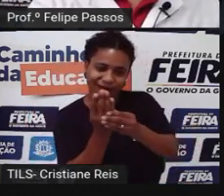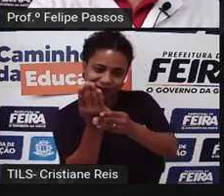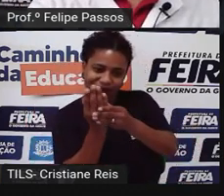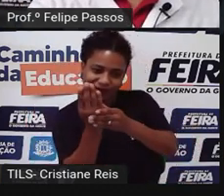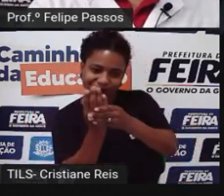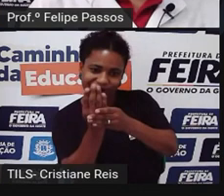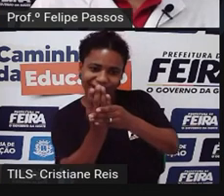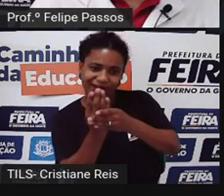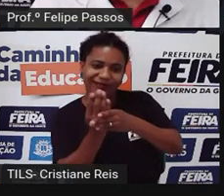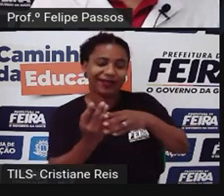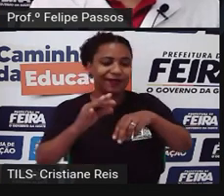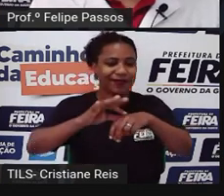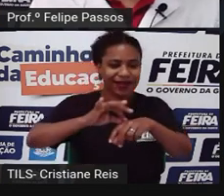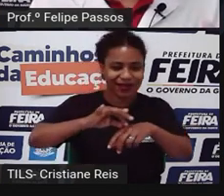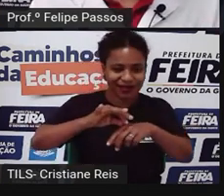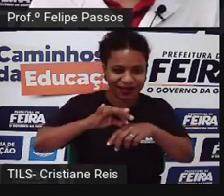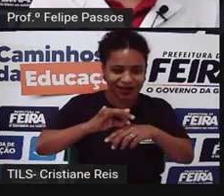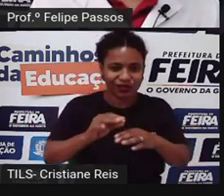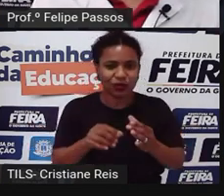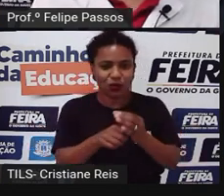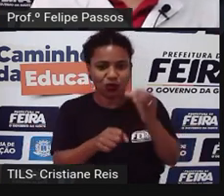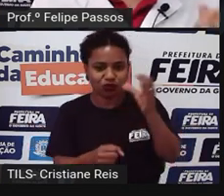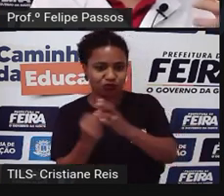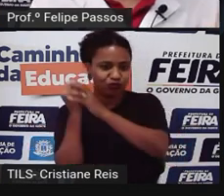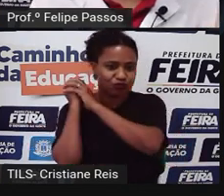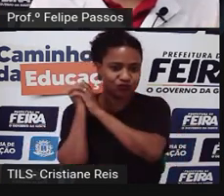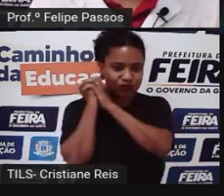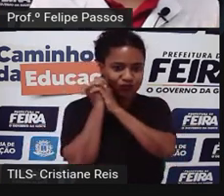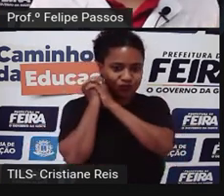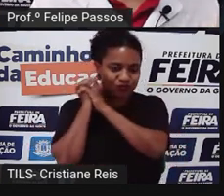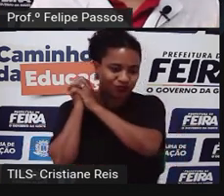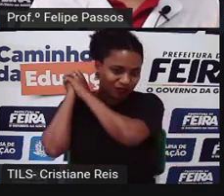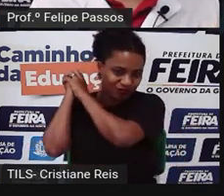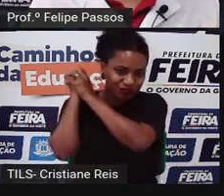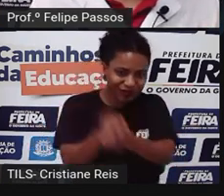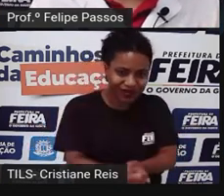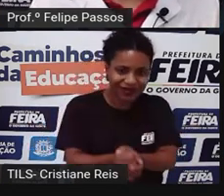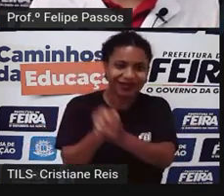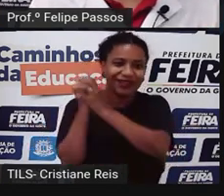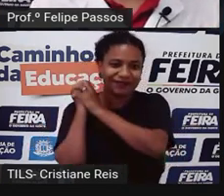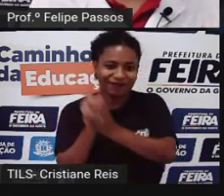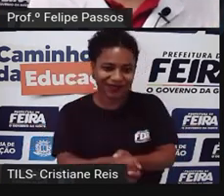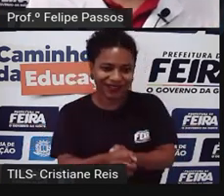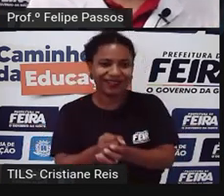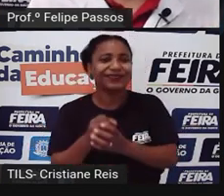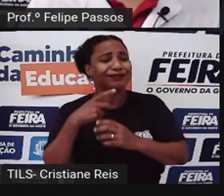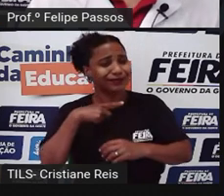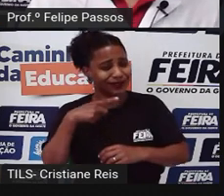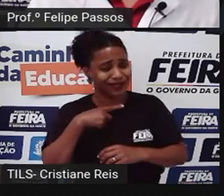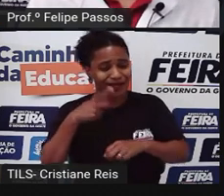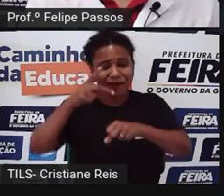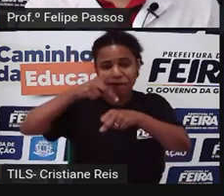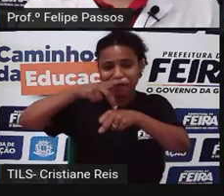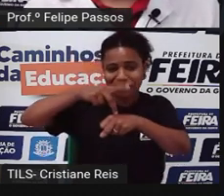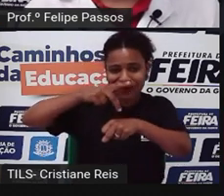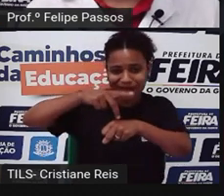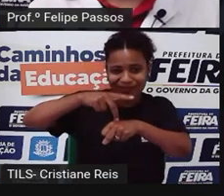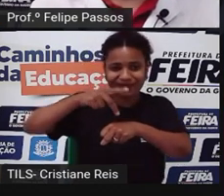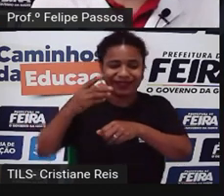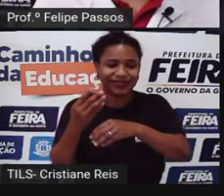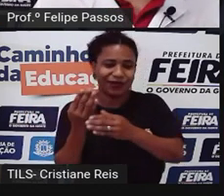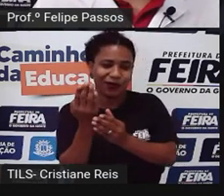uma ferramenta. Então os primeiros martelos, as primeiras facas eram pedras, simplesmente. Isso já eram